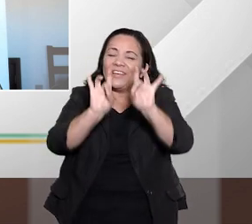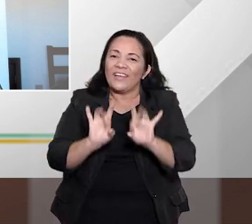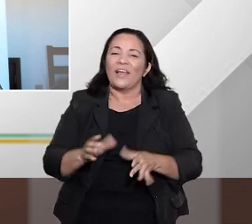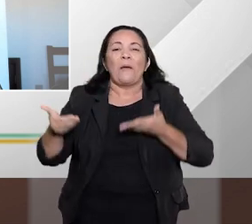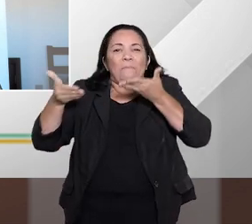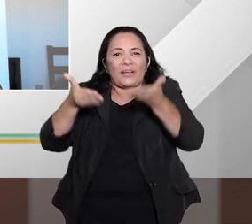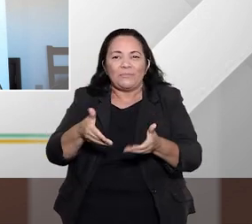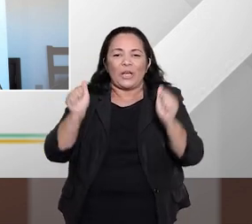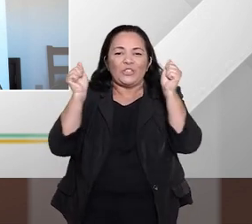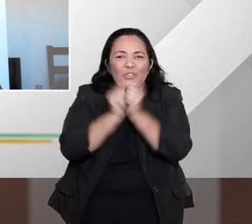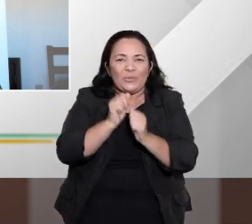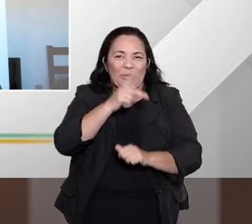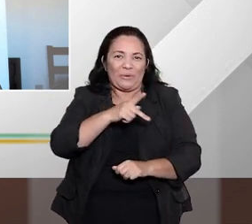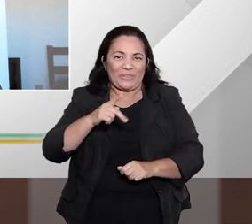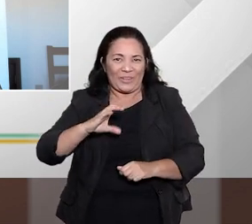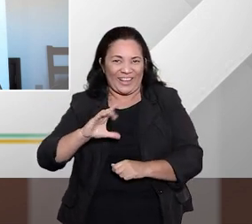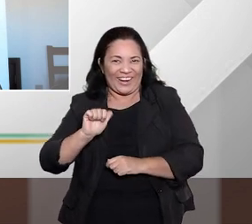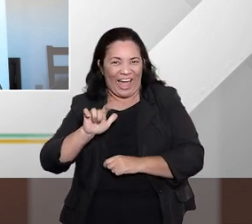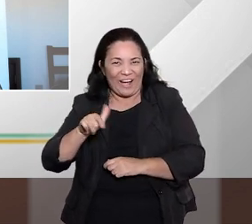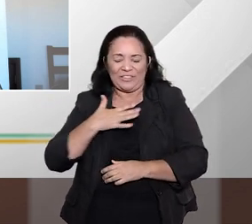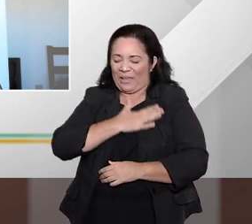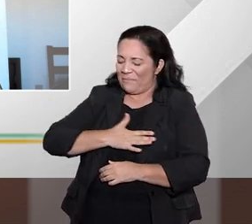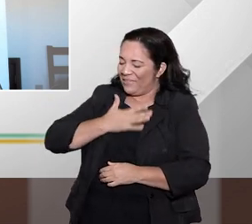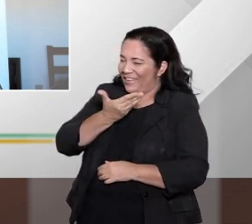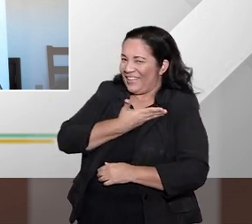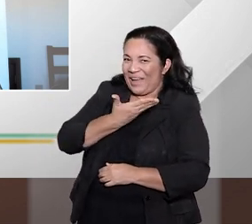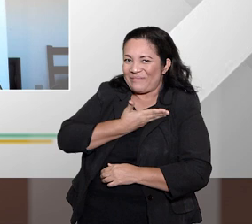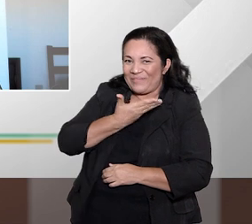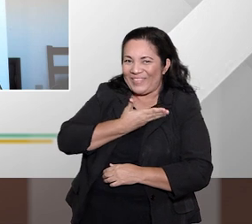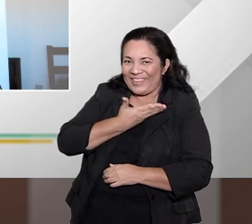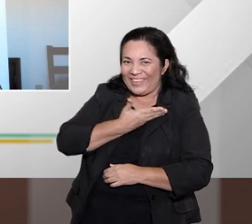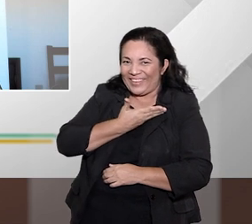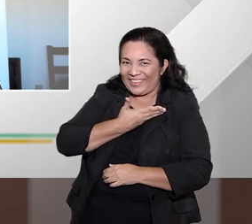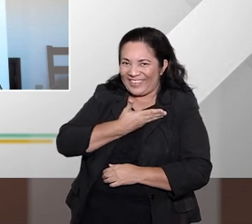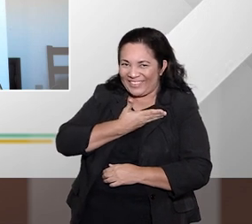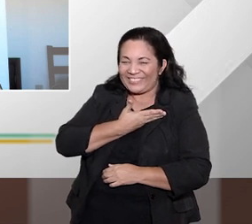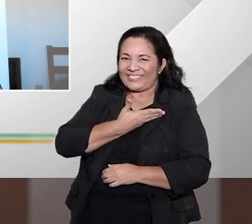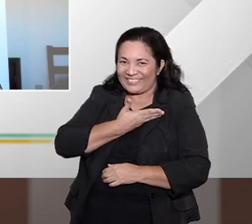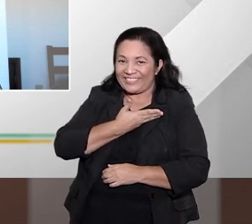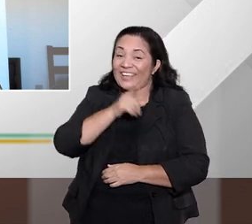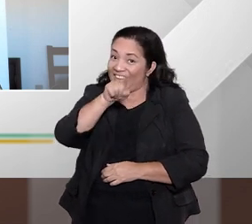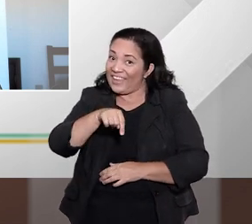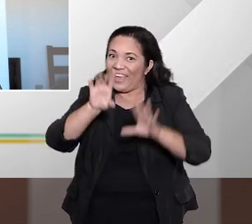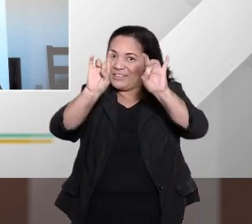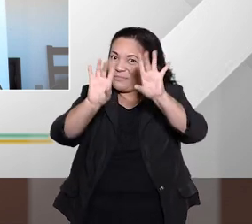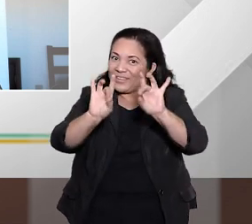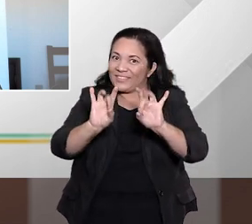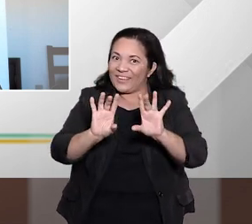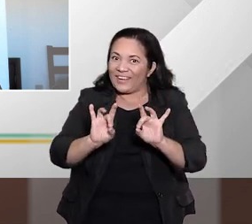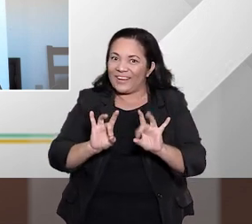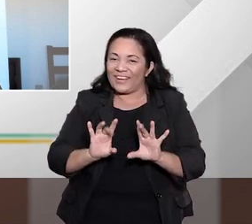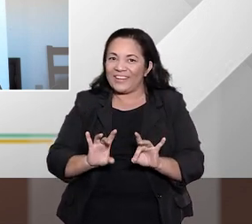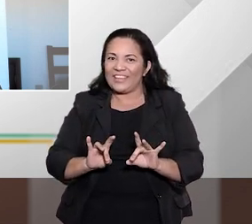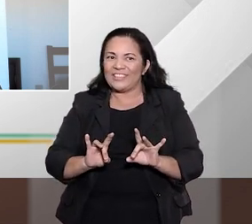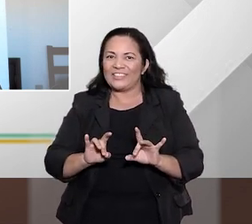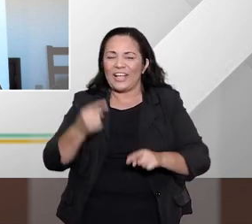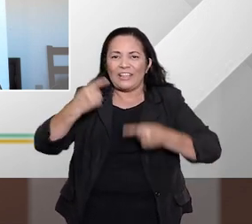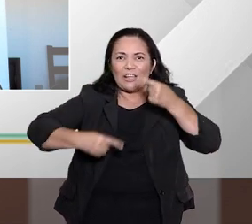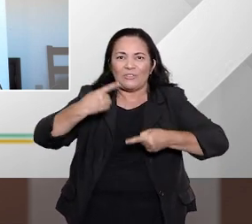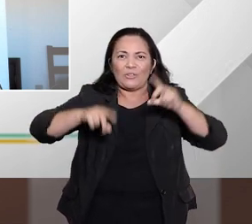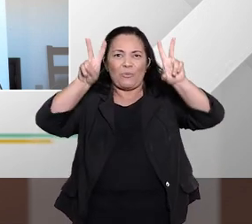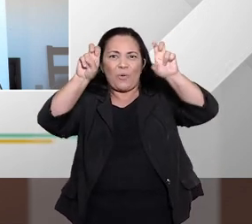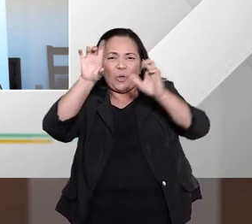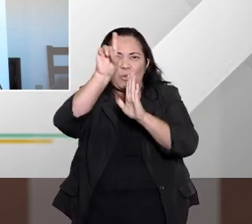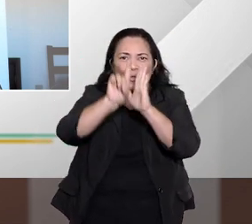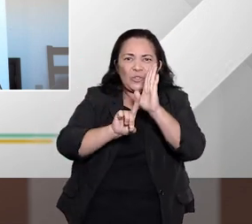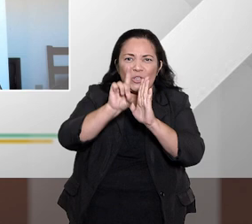estar aqui ao lado da professora Cláudia Lima Marques, minha querida amiga, e que é grande especialista no direito do consumidor